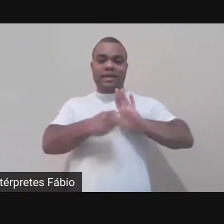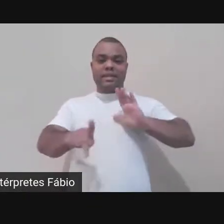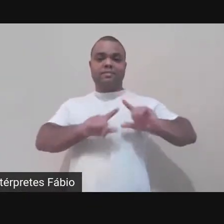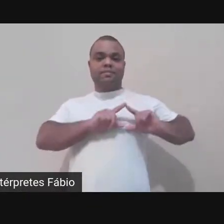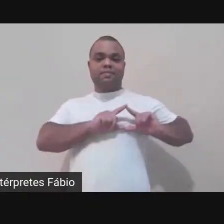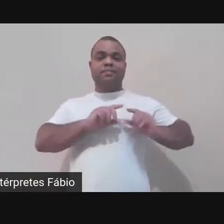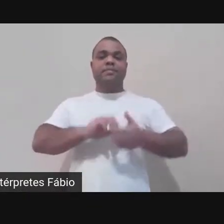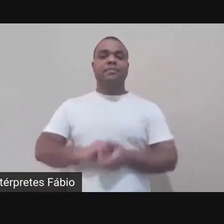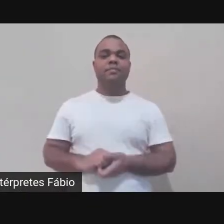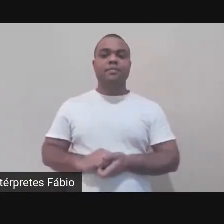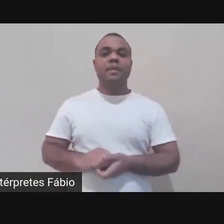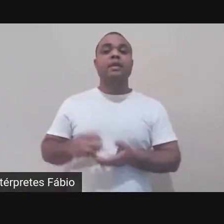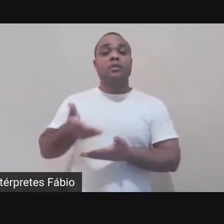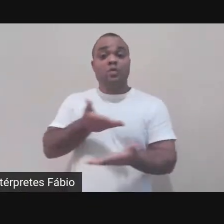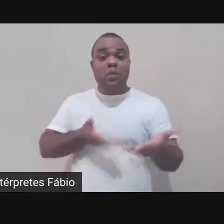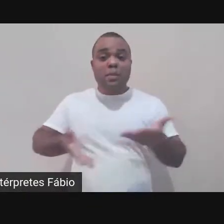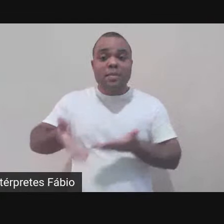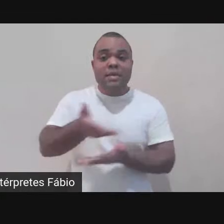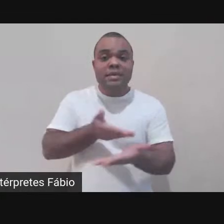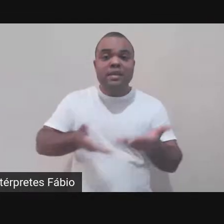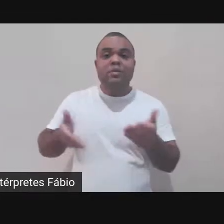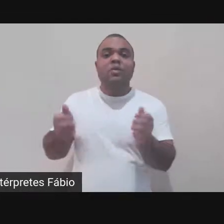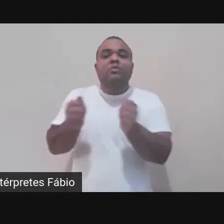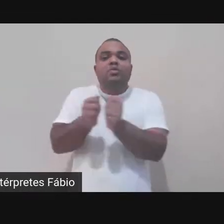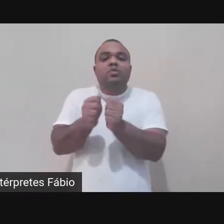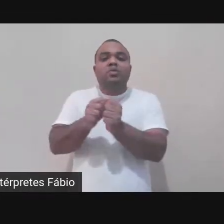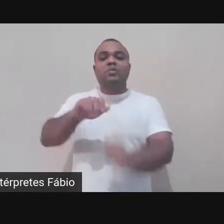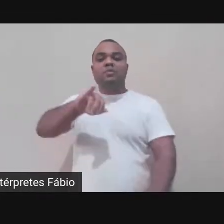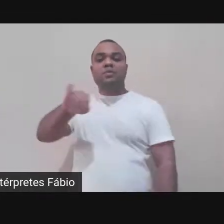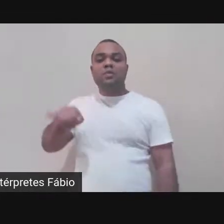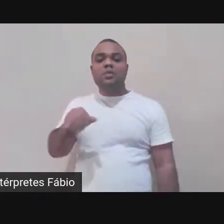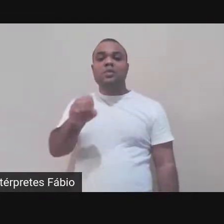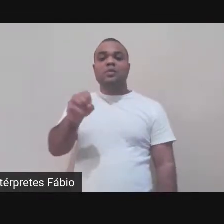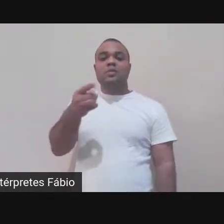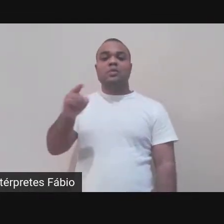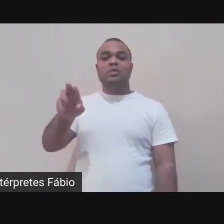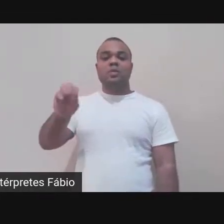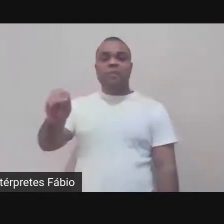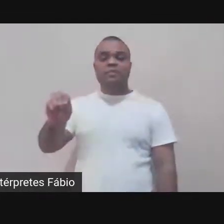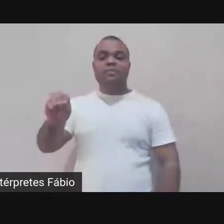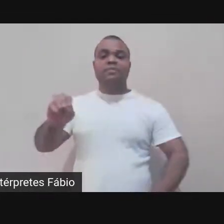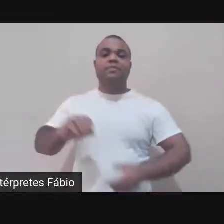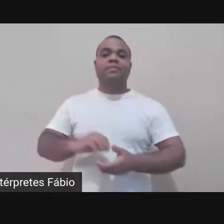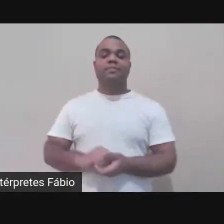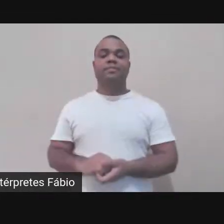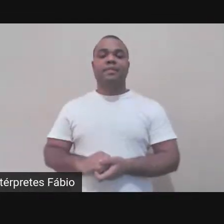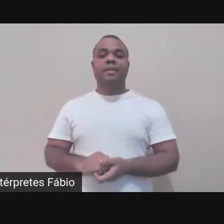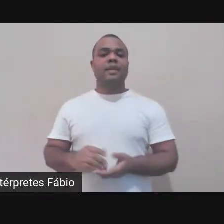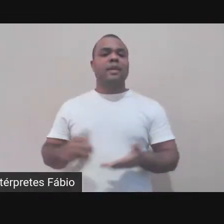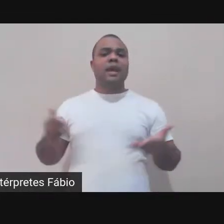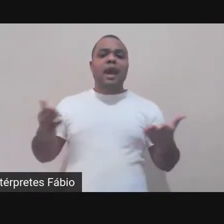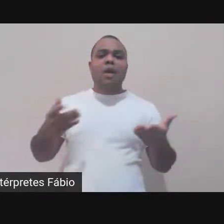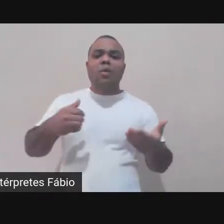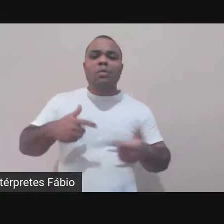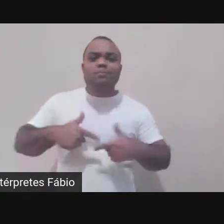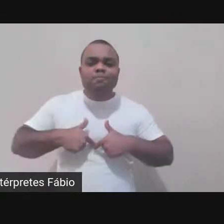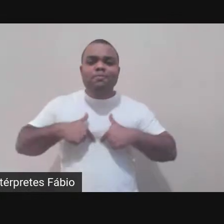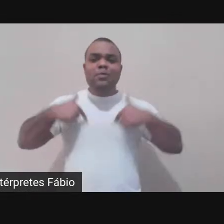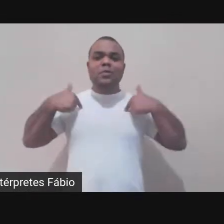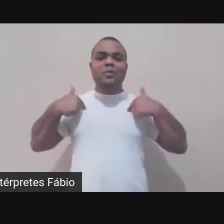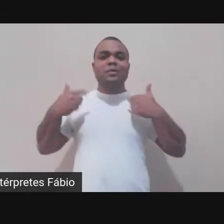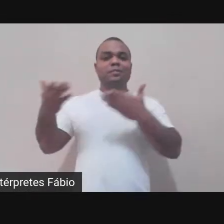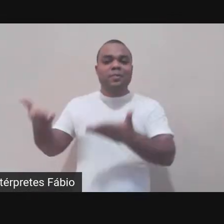satisfação que recebemos agora a professora doutora Miriam de Paiva Vieira e sua convidada Clara